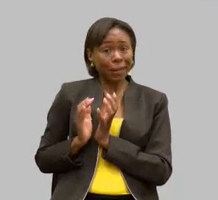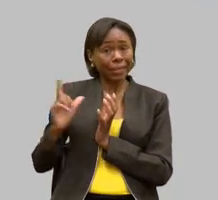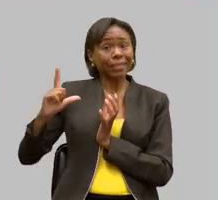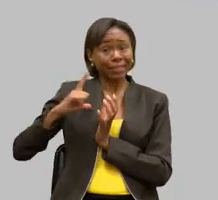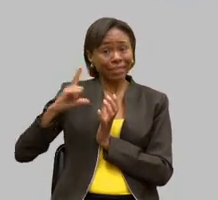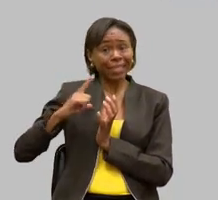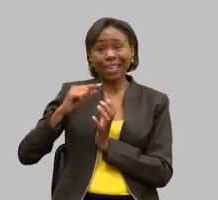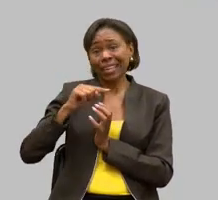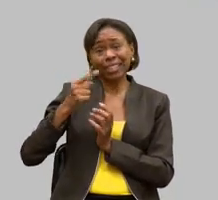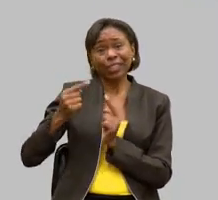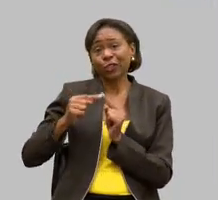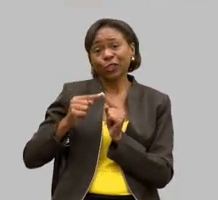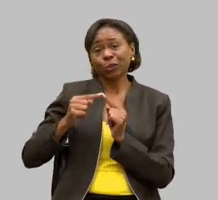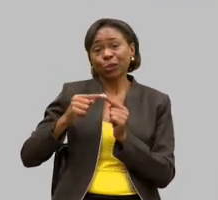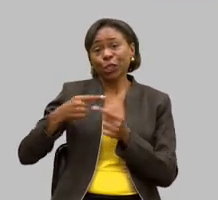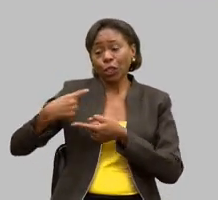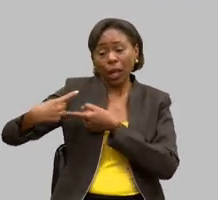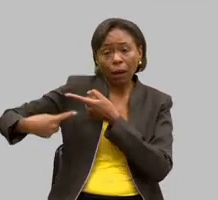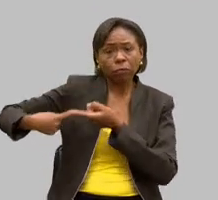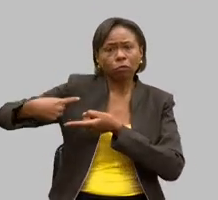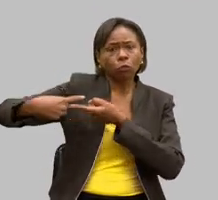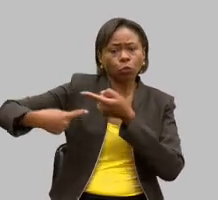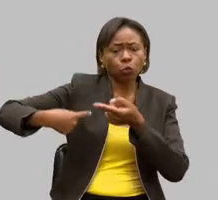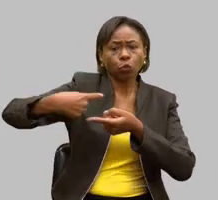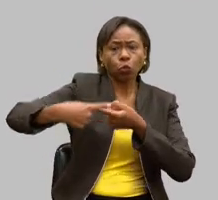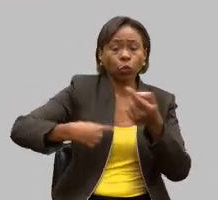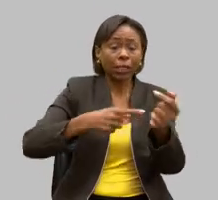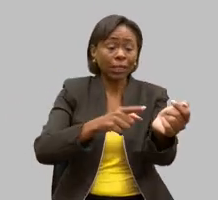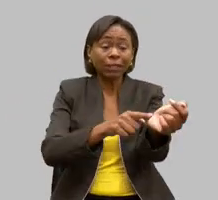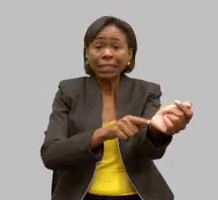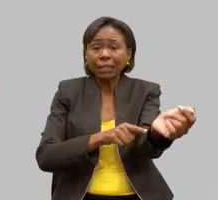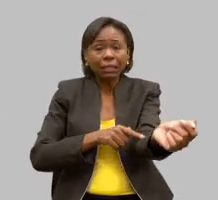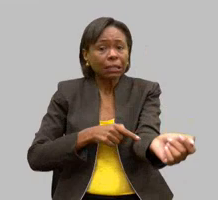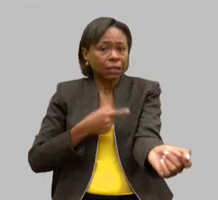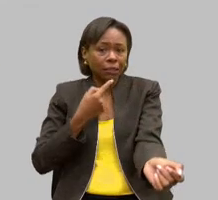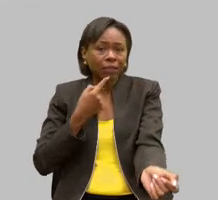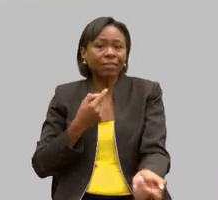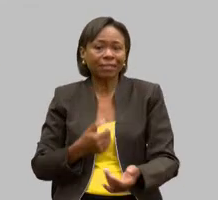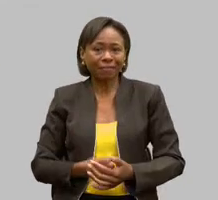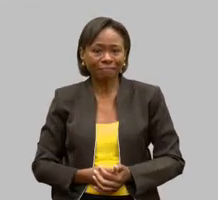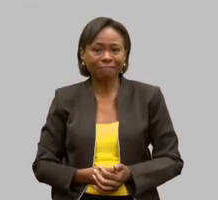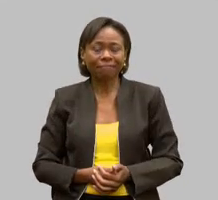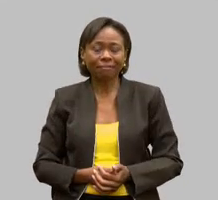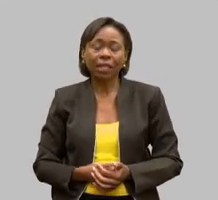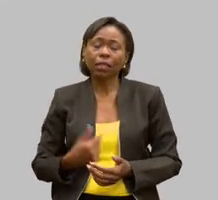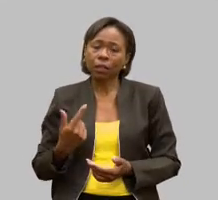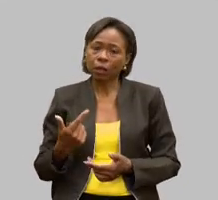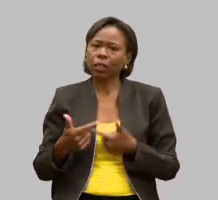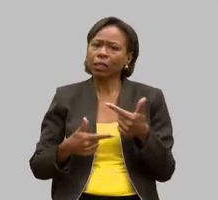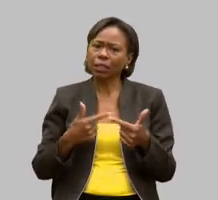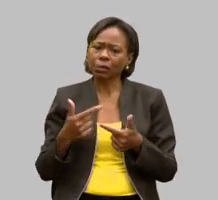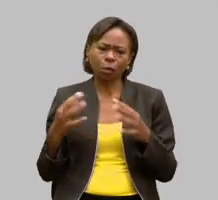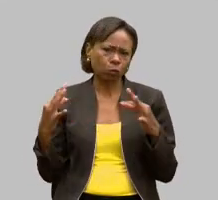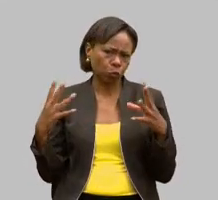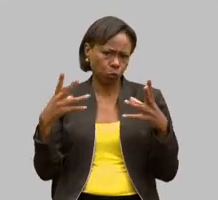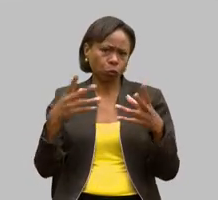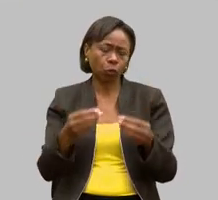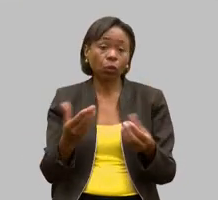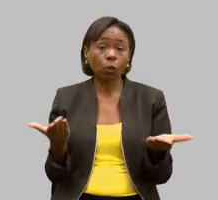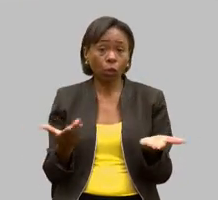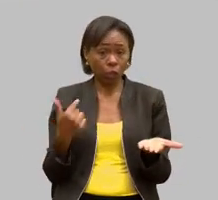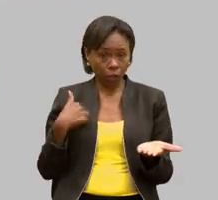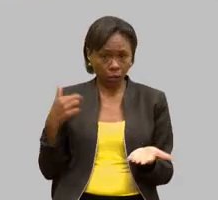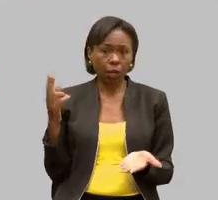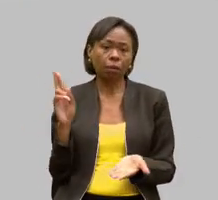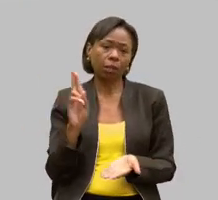esse trabalho voluntário é maravilhoso e hoje eu pude estar aqui representando porque ele fez uma cirurgia